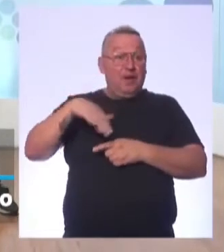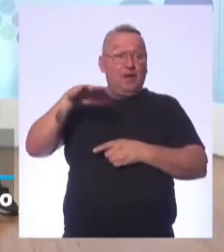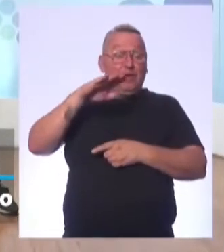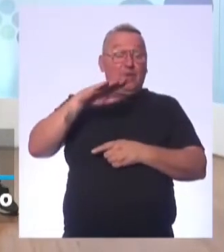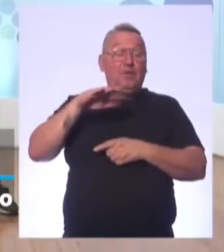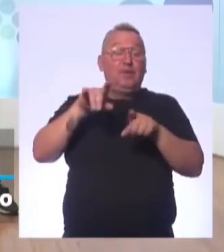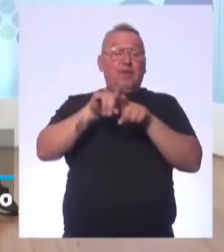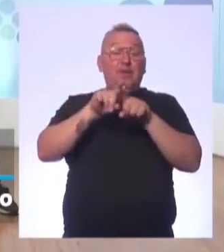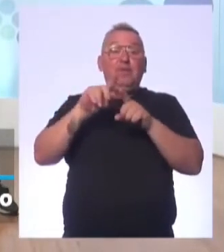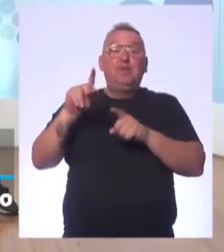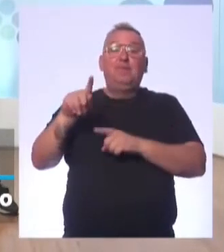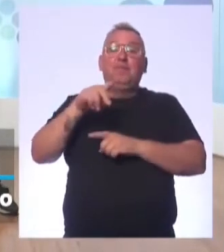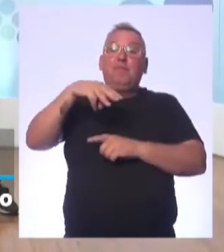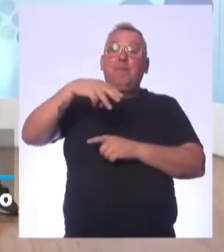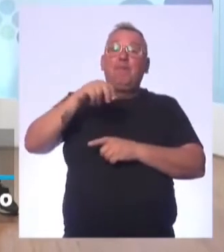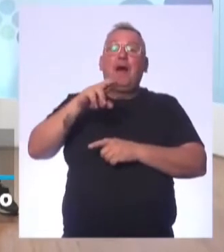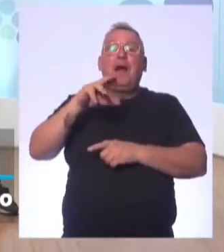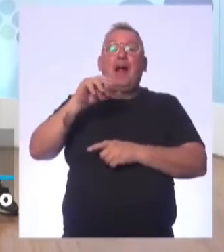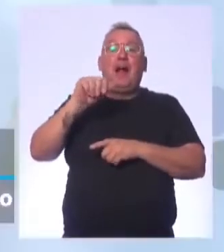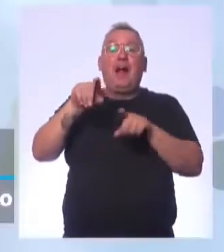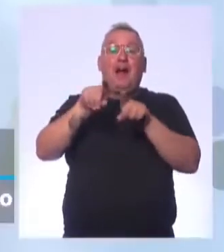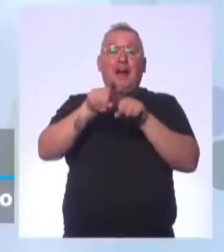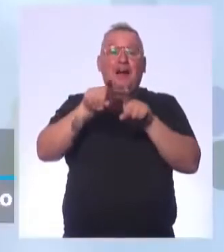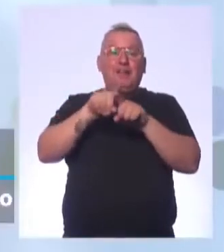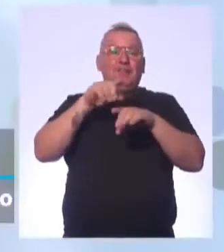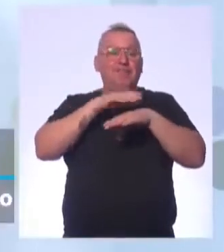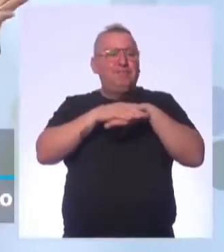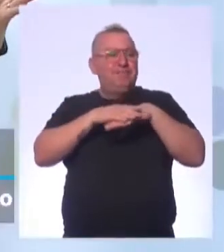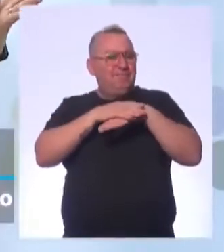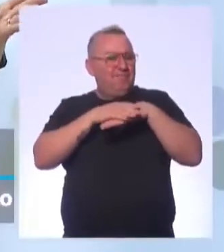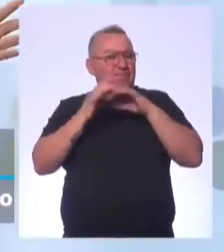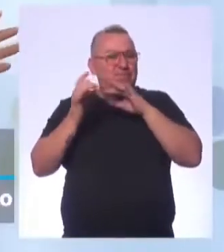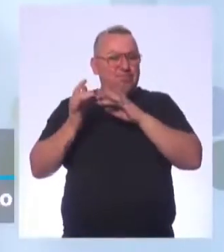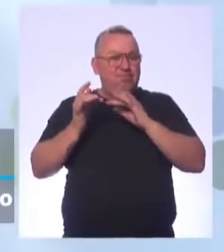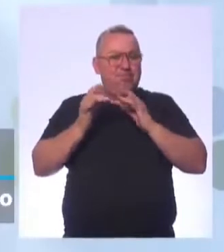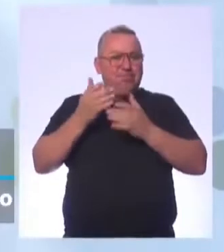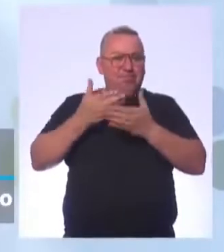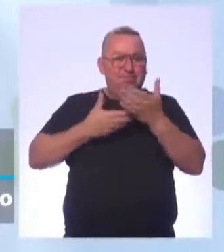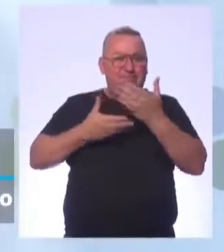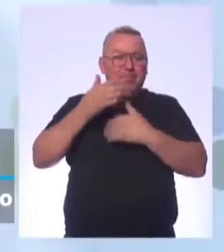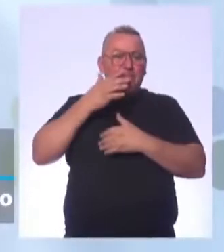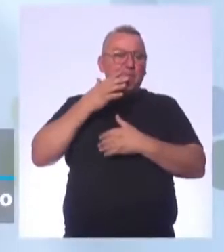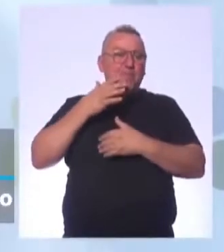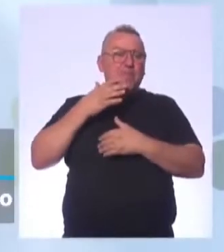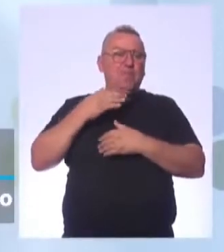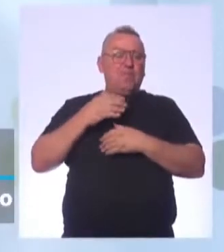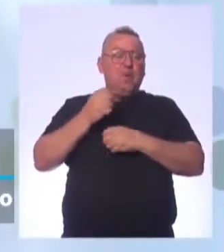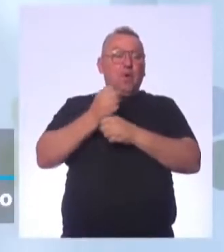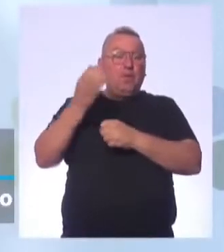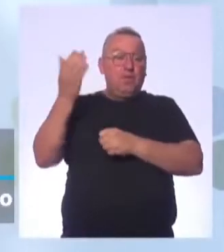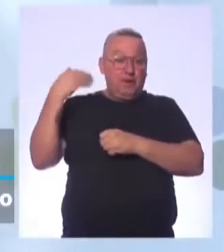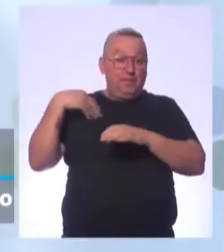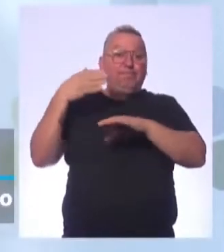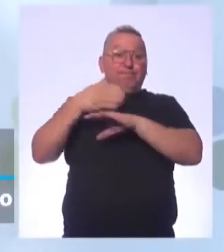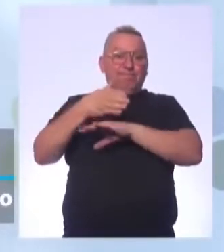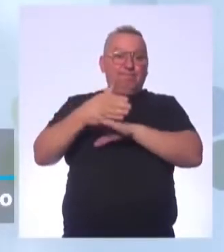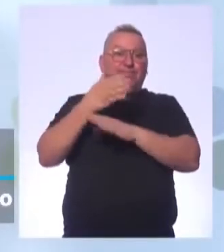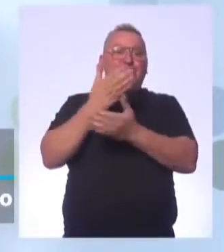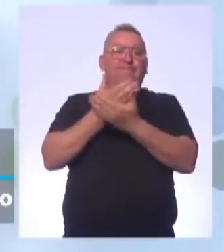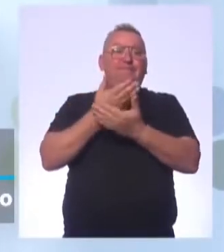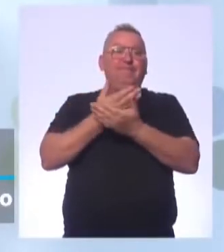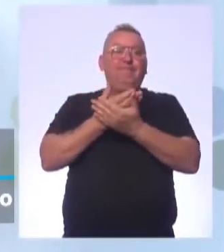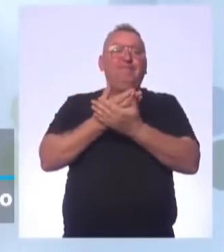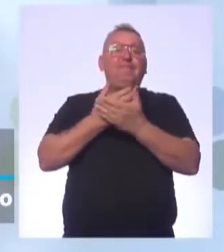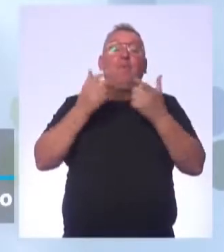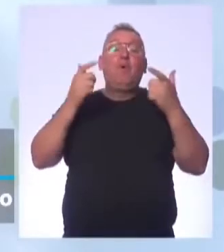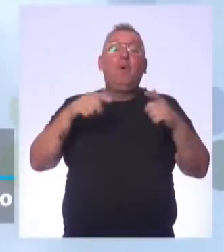E a professora Márcia, ela se comunicou com a gente, né, via a rede social. Mas no passado participou de uma aula nossa,